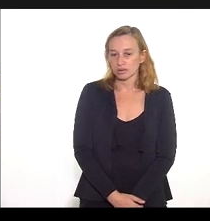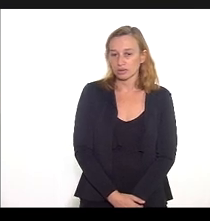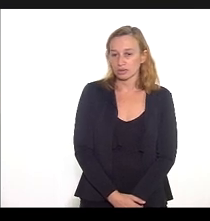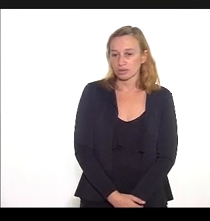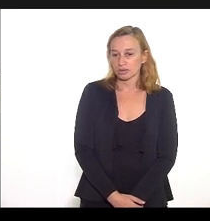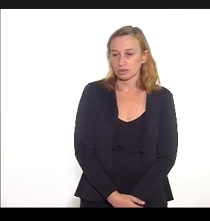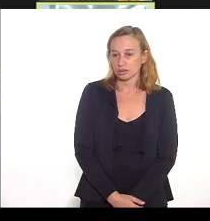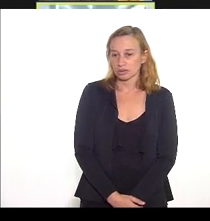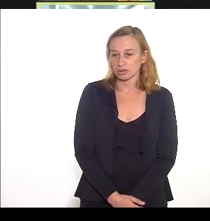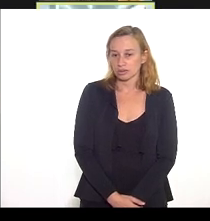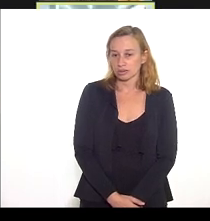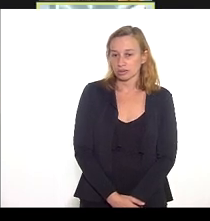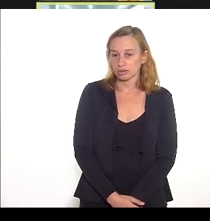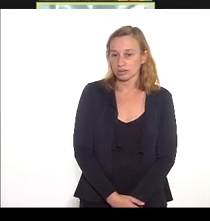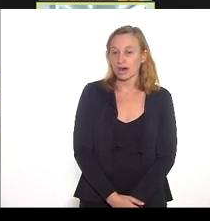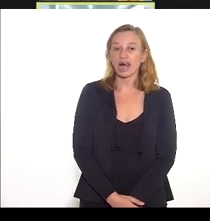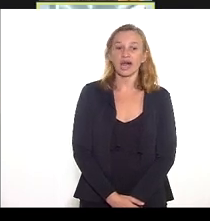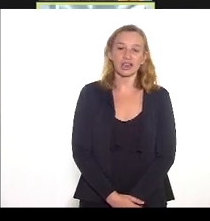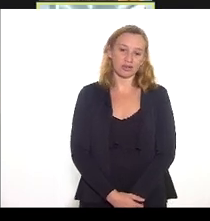Existe.